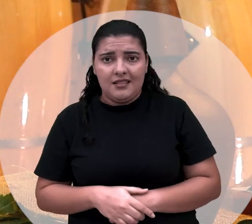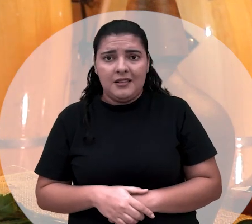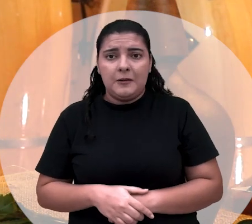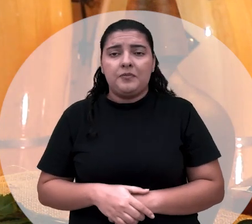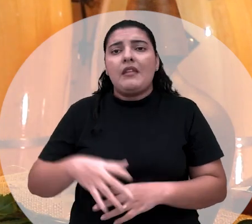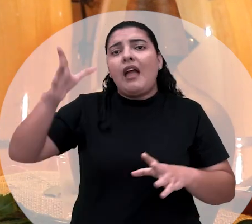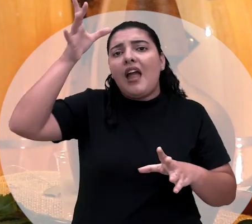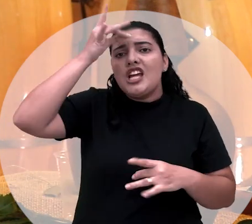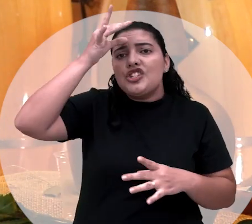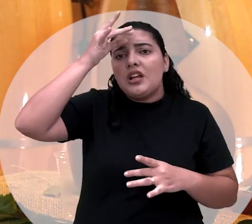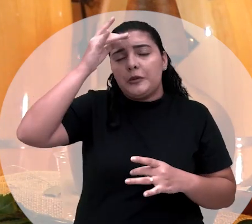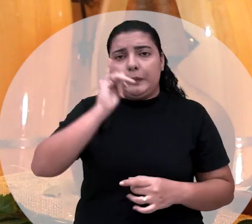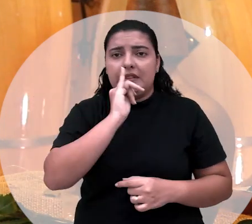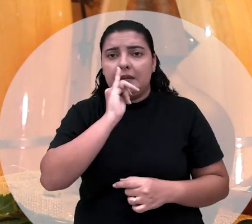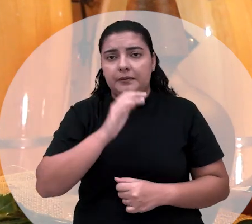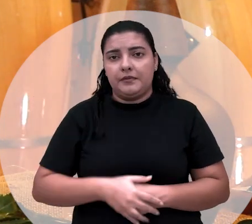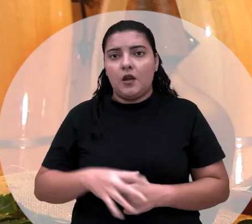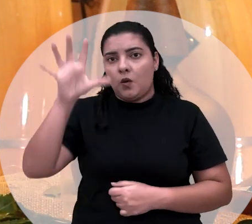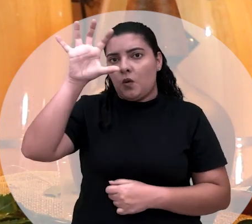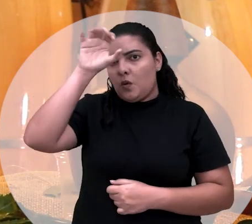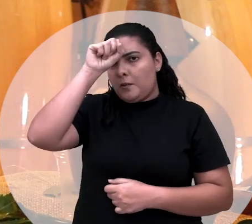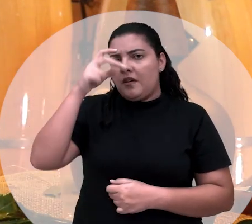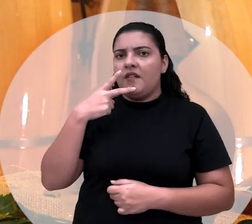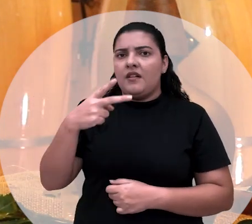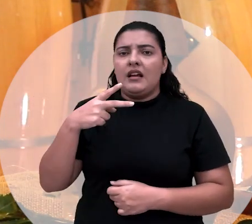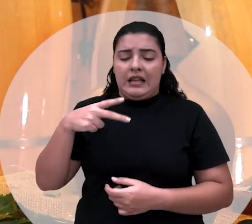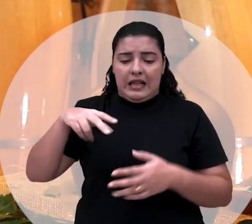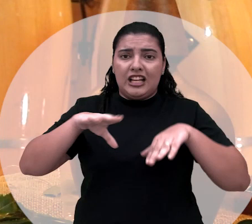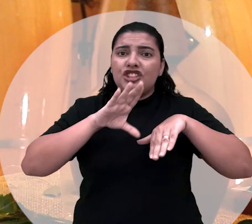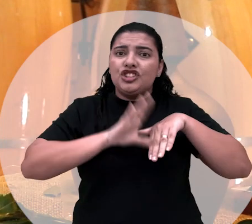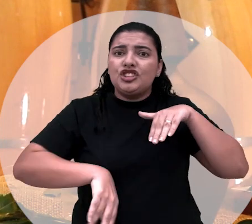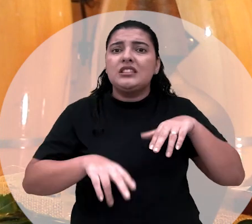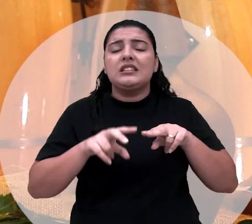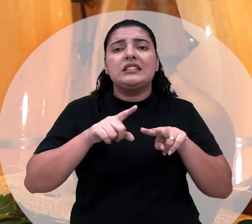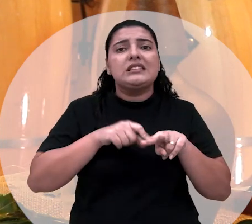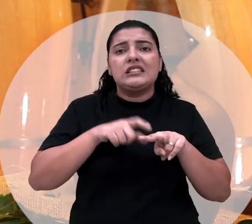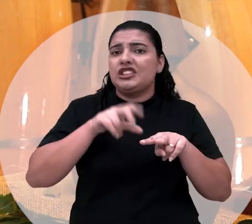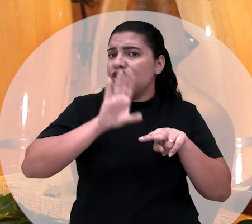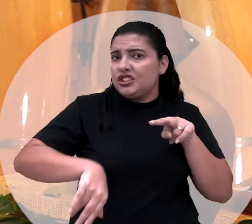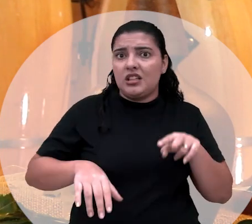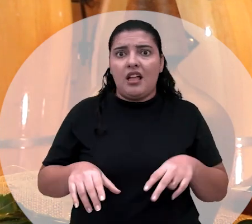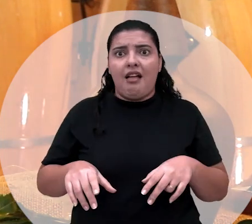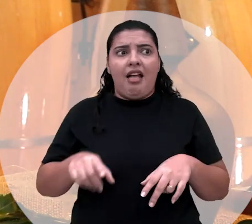a entidade de Umbanda, ela anda descalço, ela anda descalço, um salto 15.